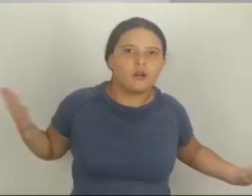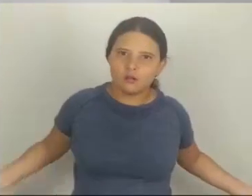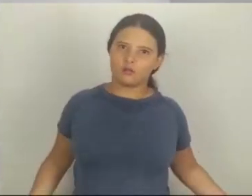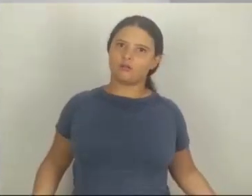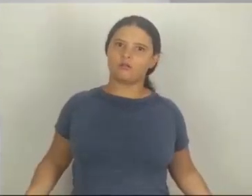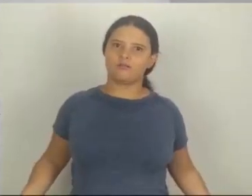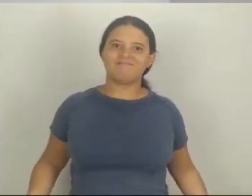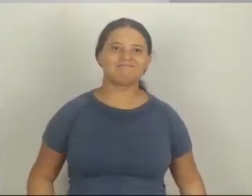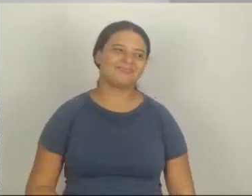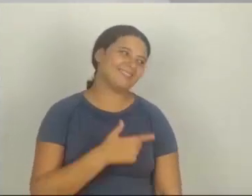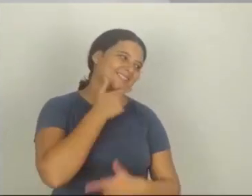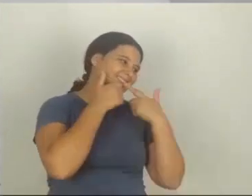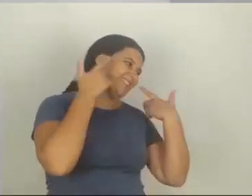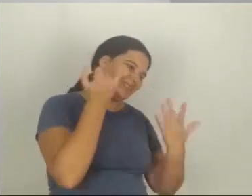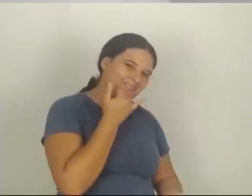Ih!